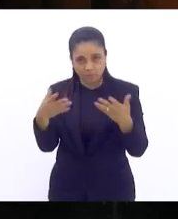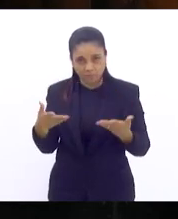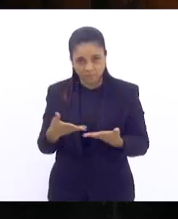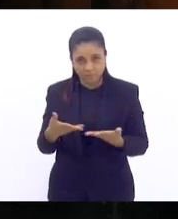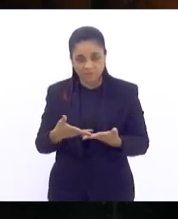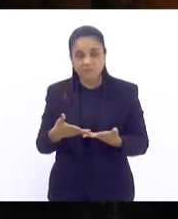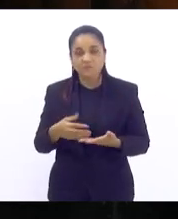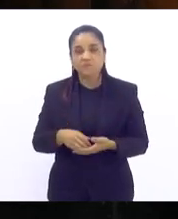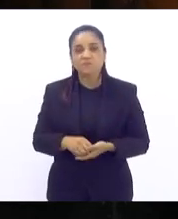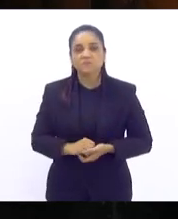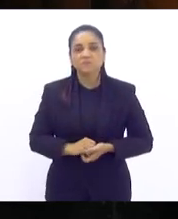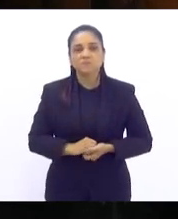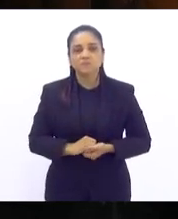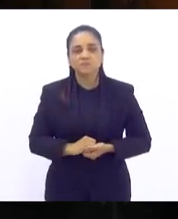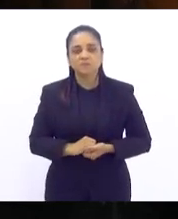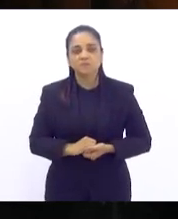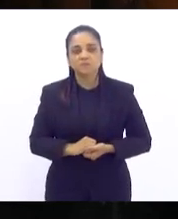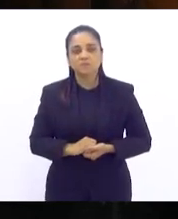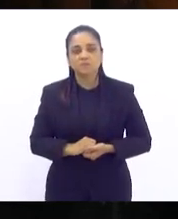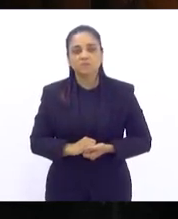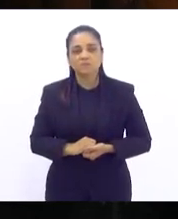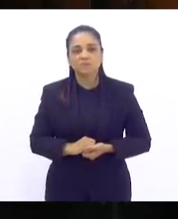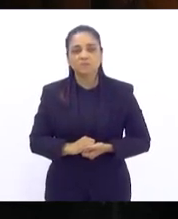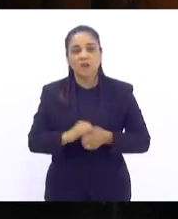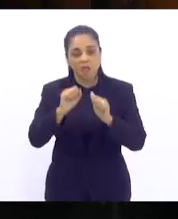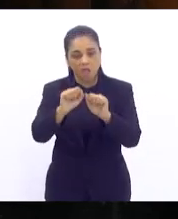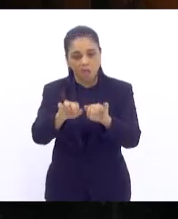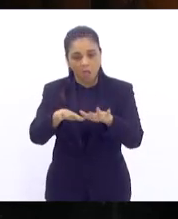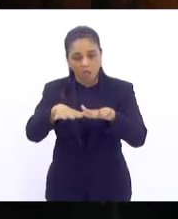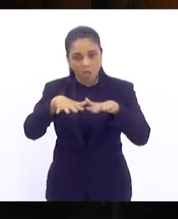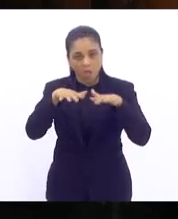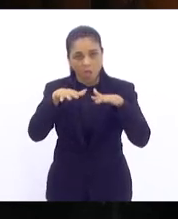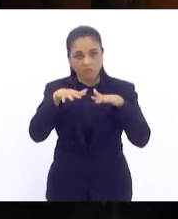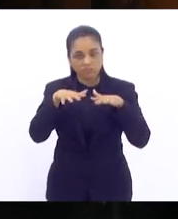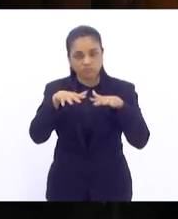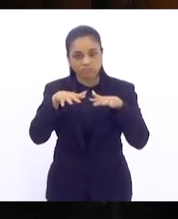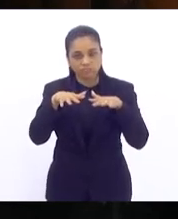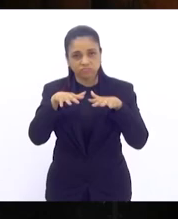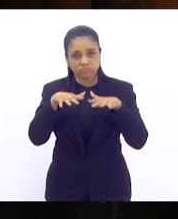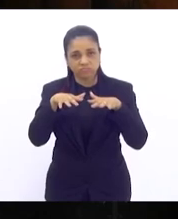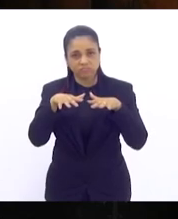é sobre a audiência que nós realizamos